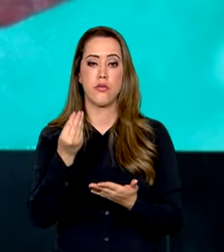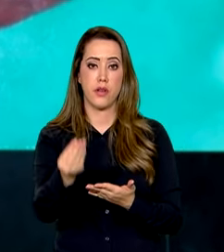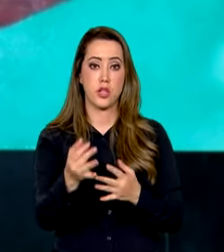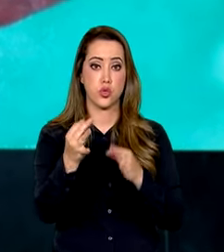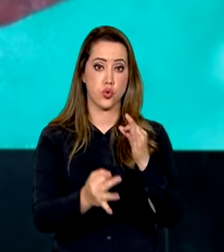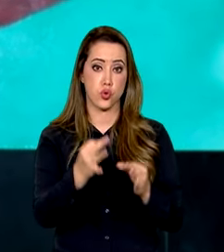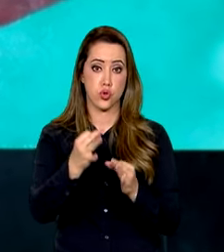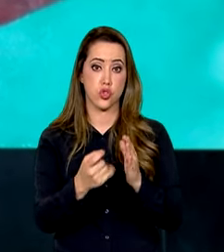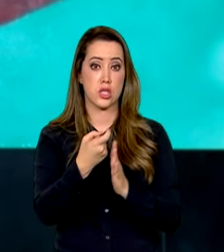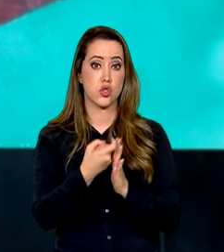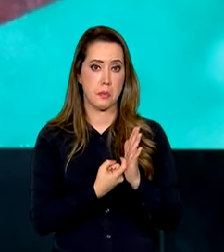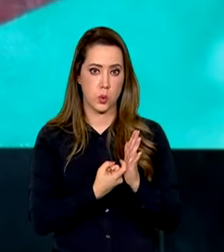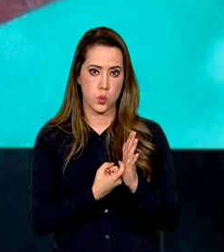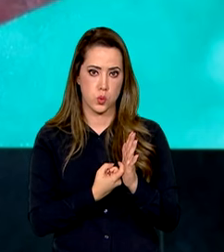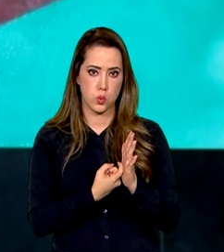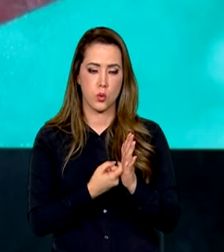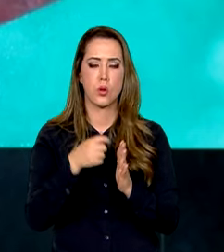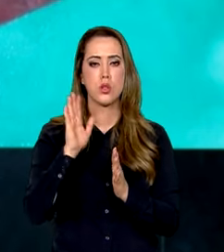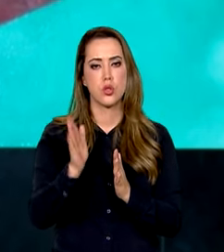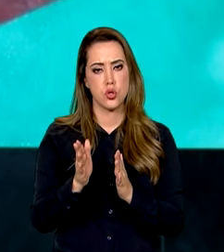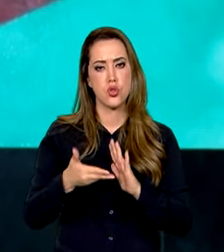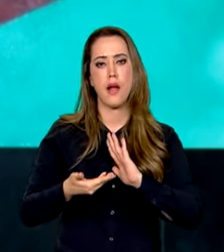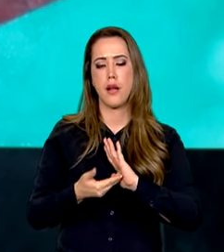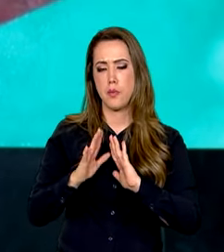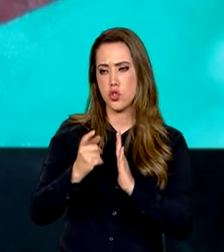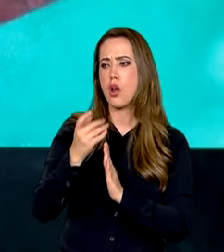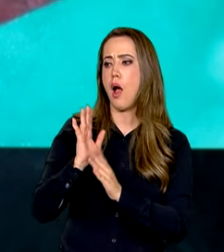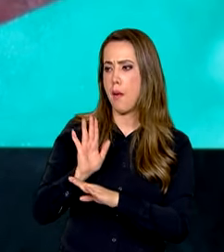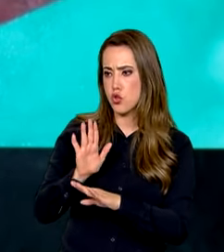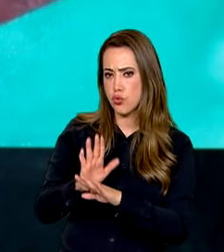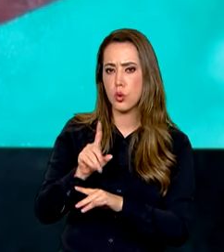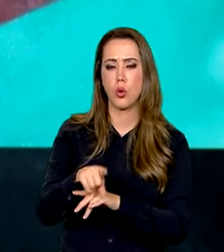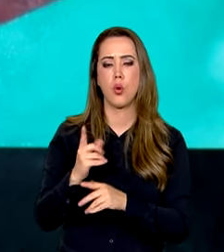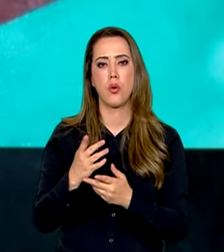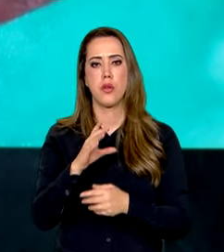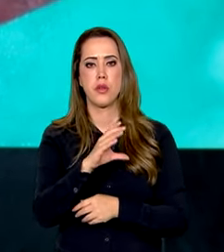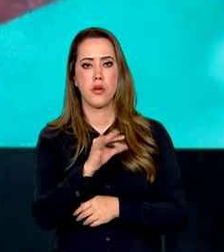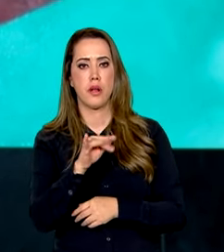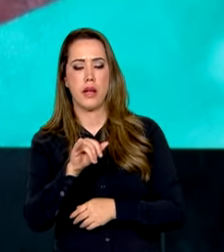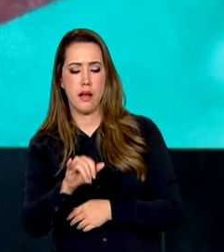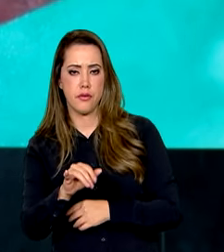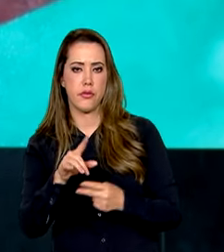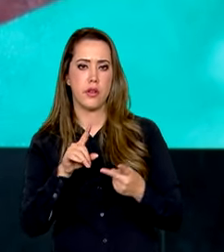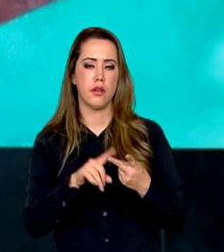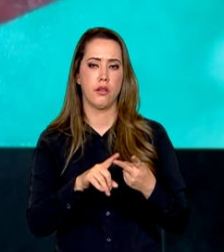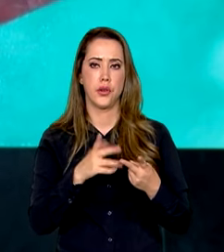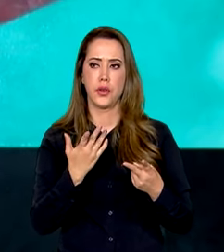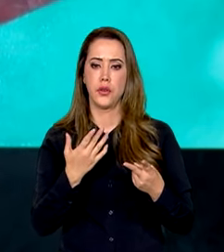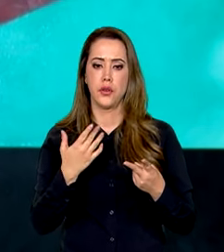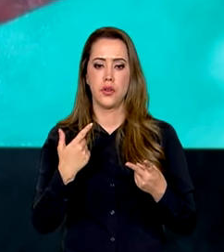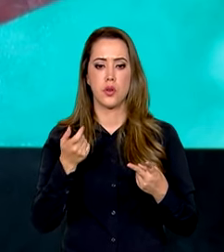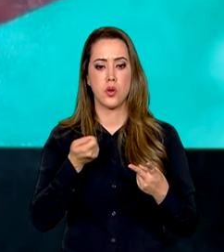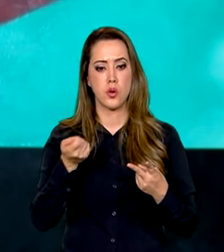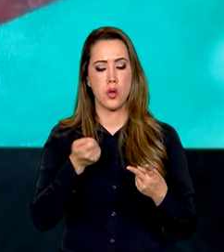fundamentais. A Câmara já colaborou muito para uma série delas, como o CARF, como a aprovação das medidas de